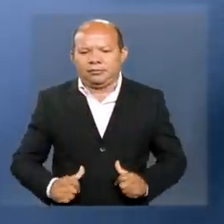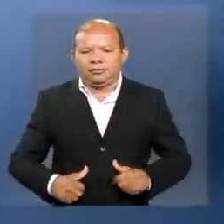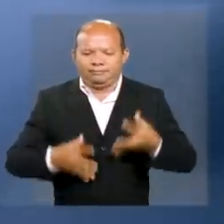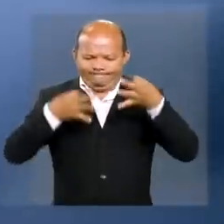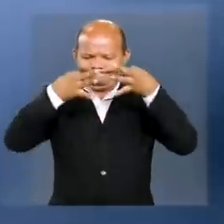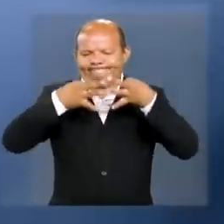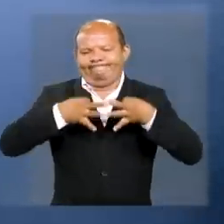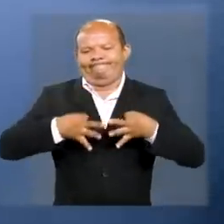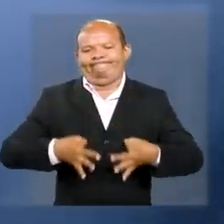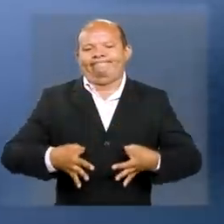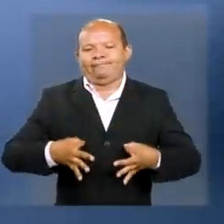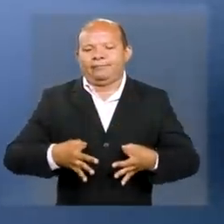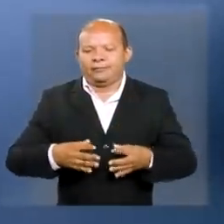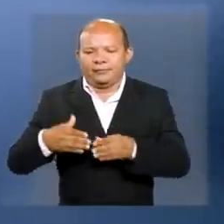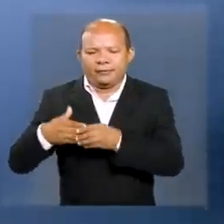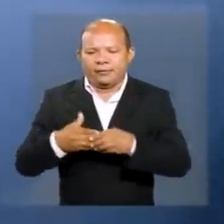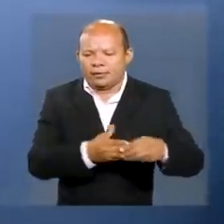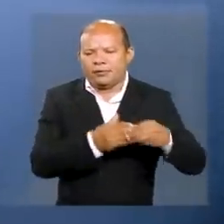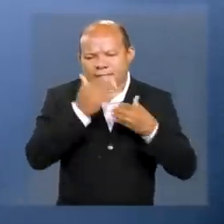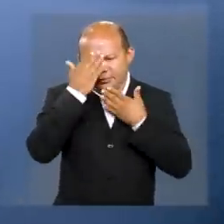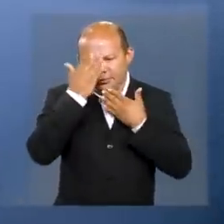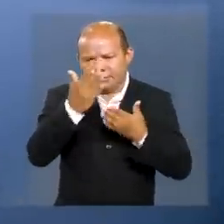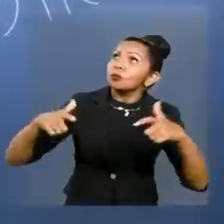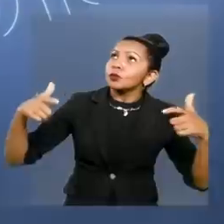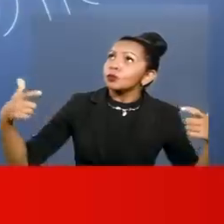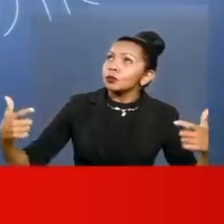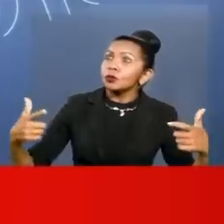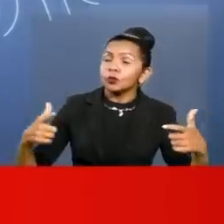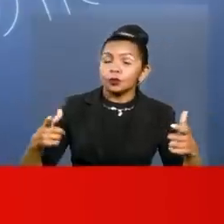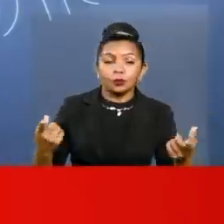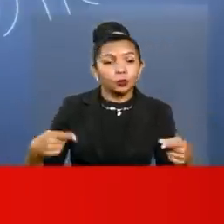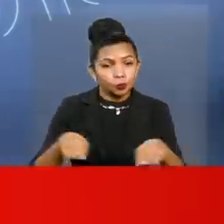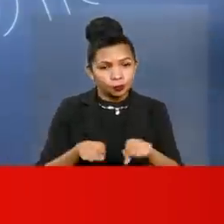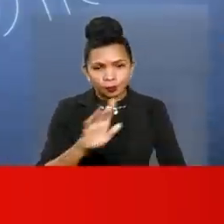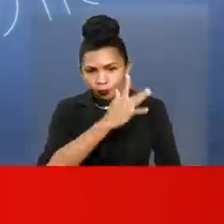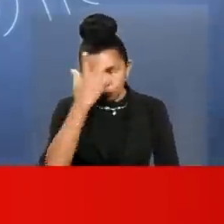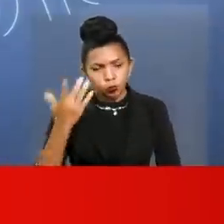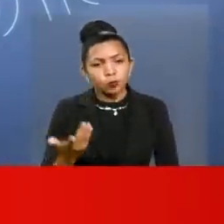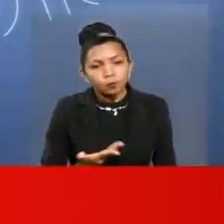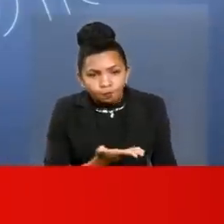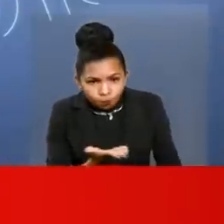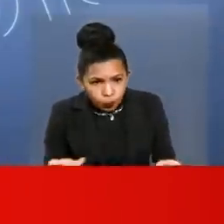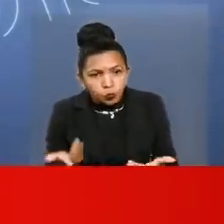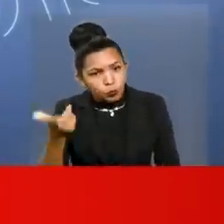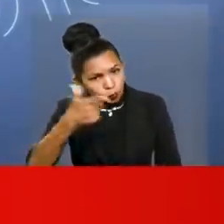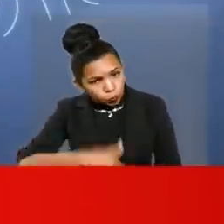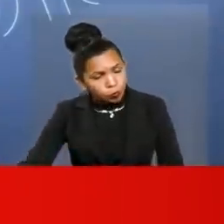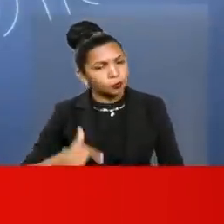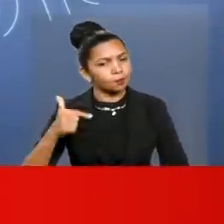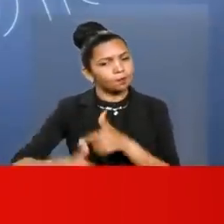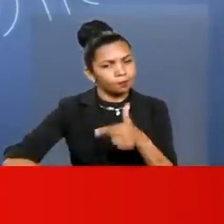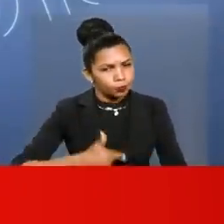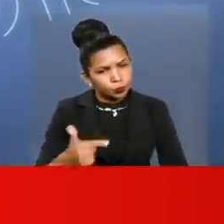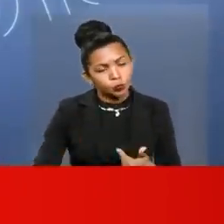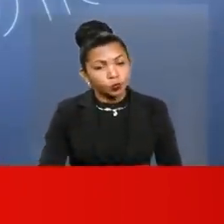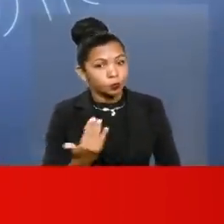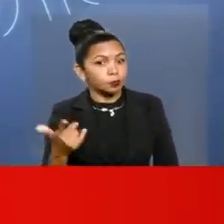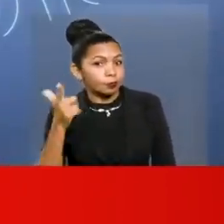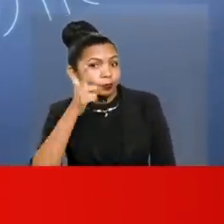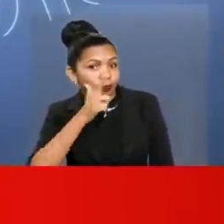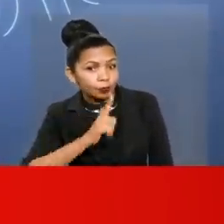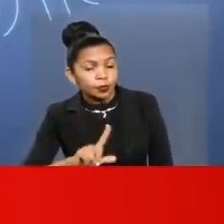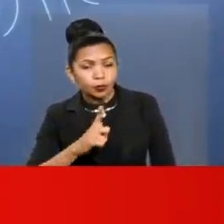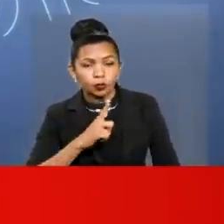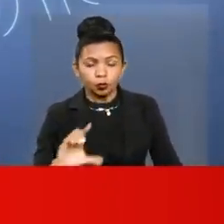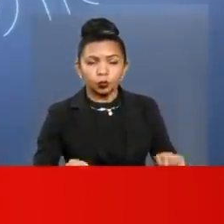onéfto, conduzindo, graças a Deus, o destino do Maranhão. Quero convidar o povo a continuar a caminhar com a gente. Vamos para uma grande vitória, tenho